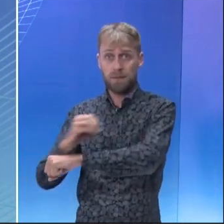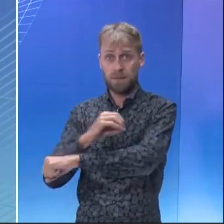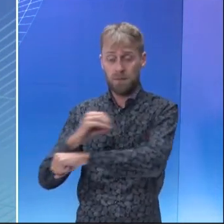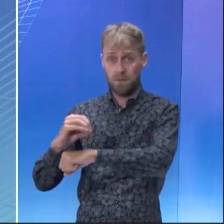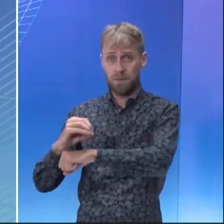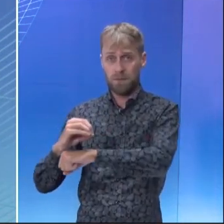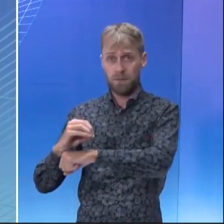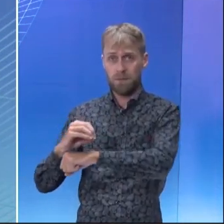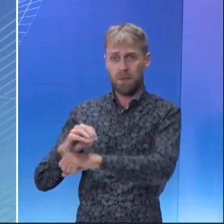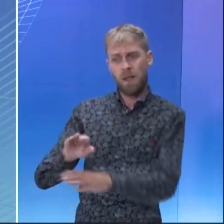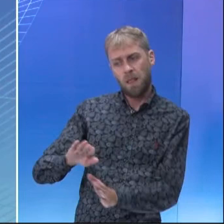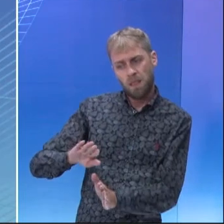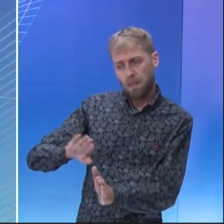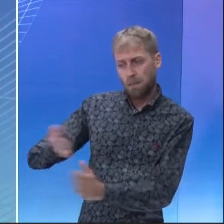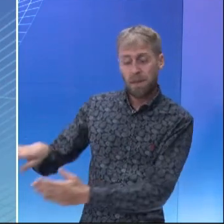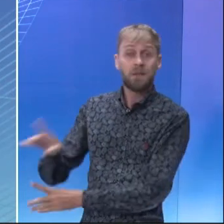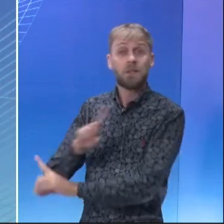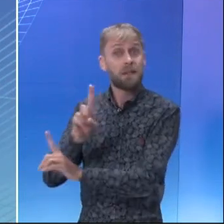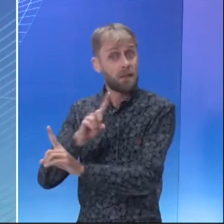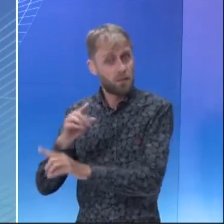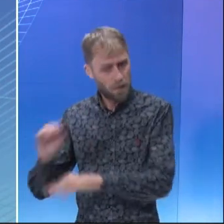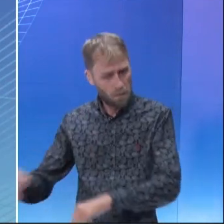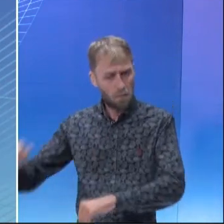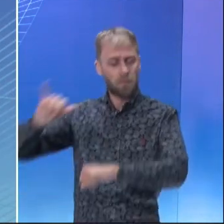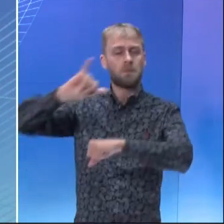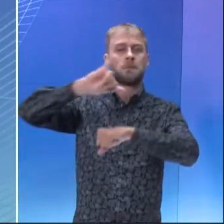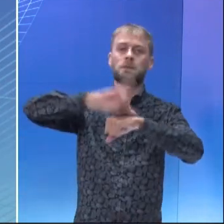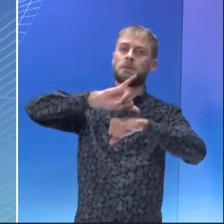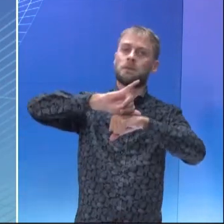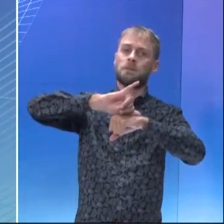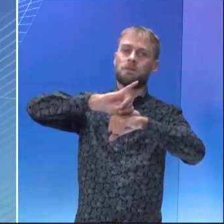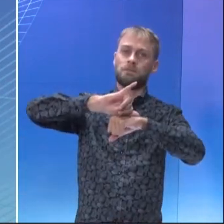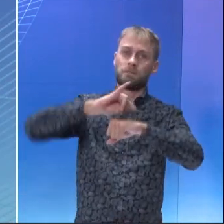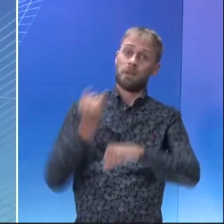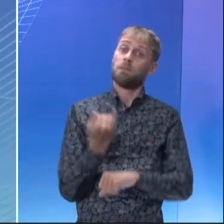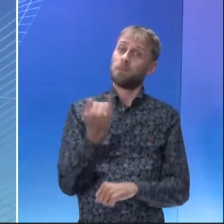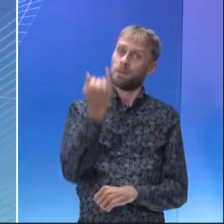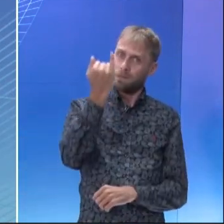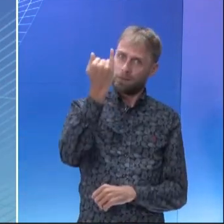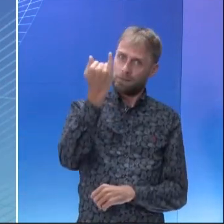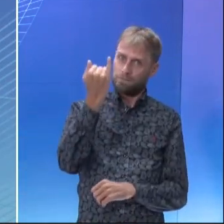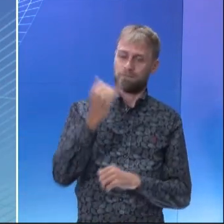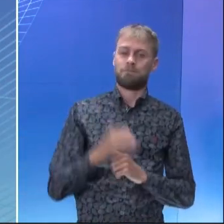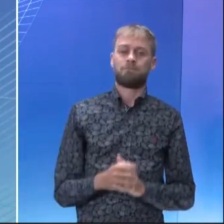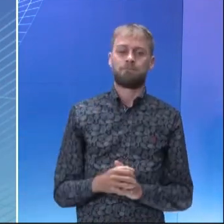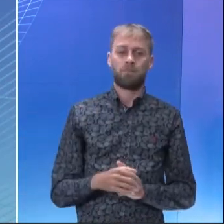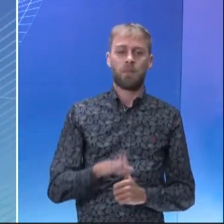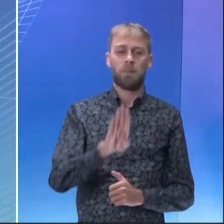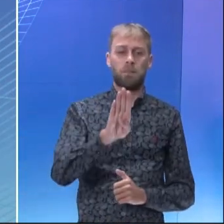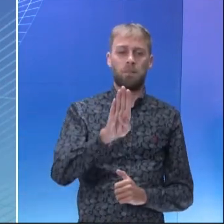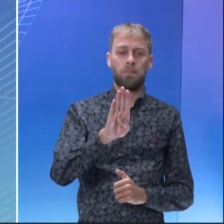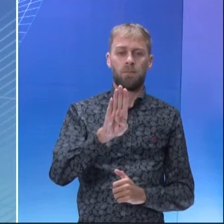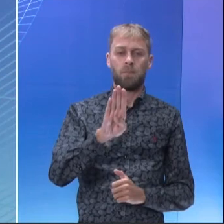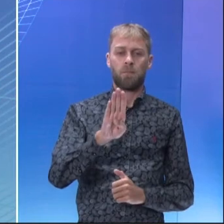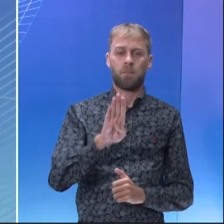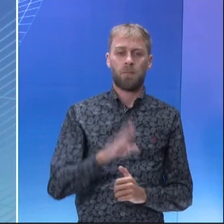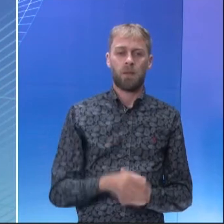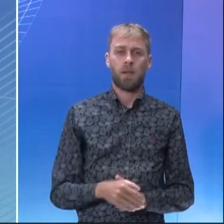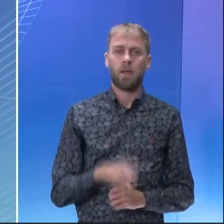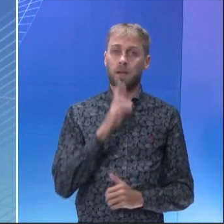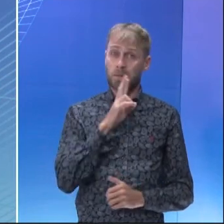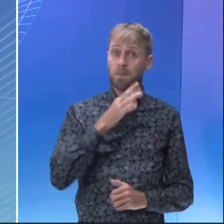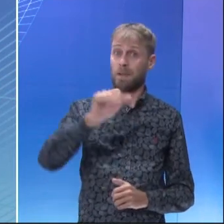deixaria de figurar a margem e iria para o centro. A letra B,